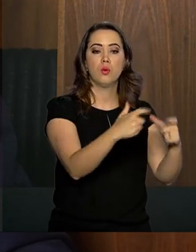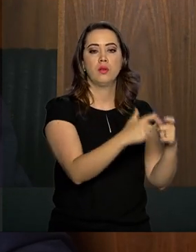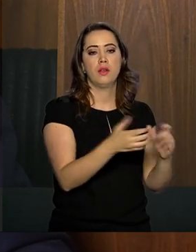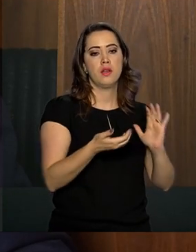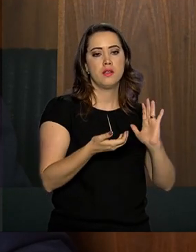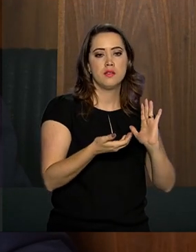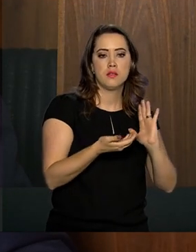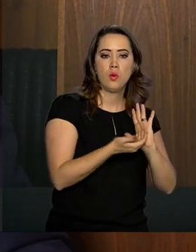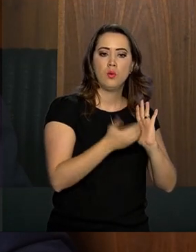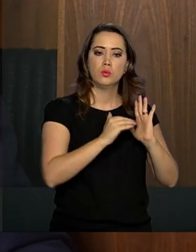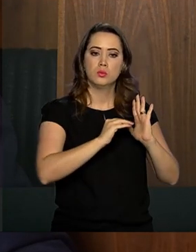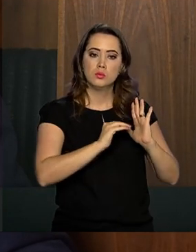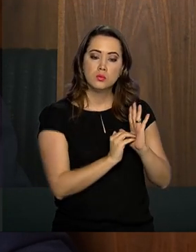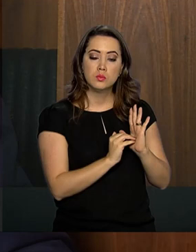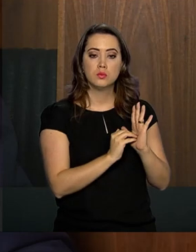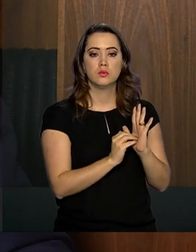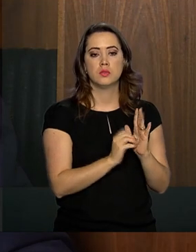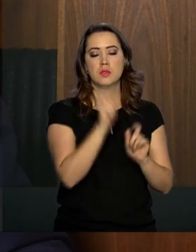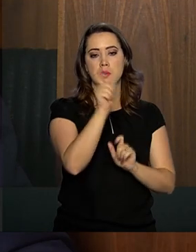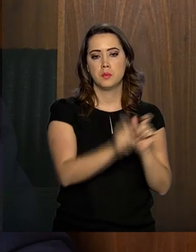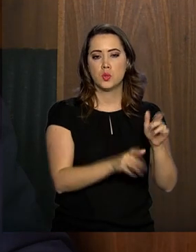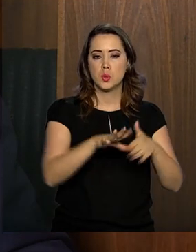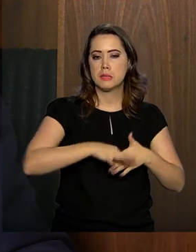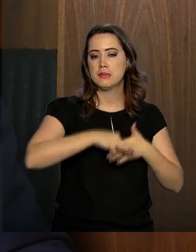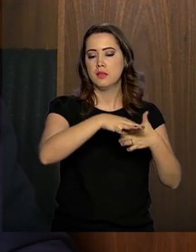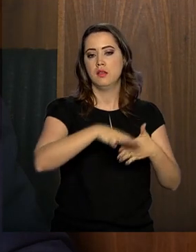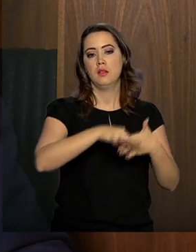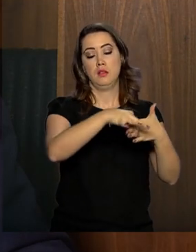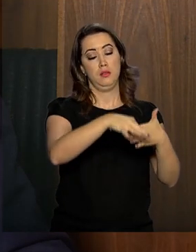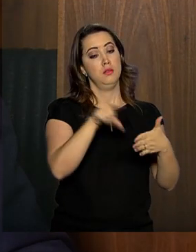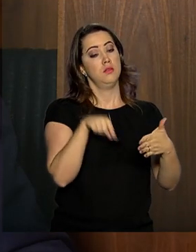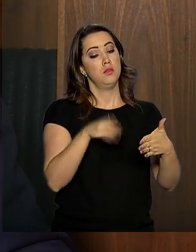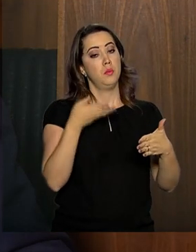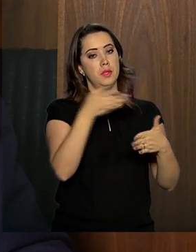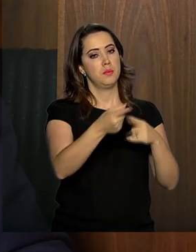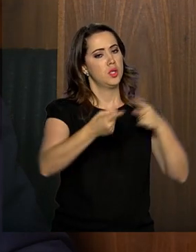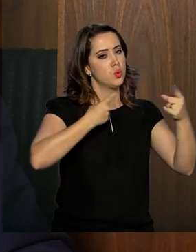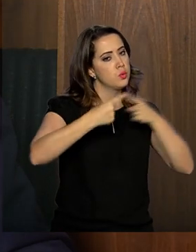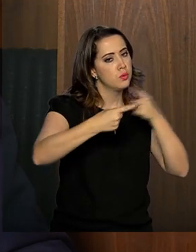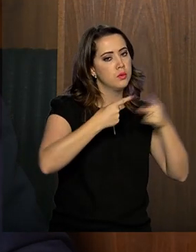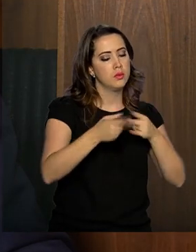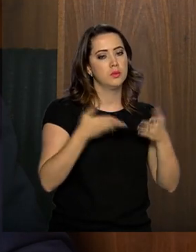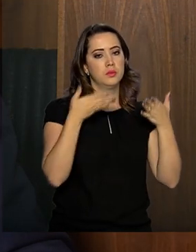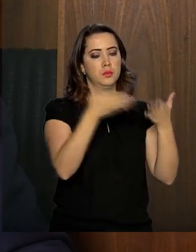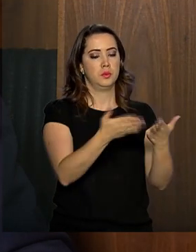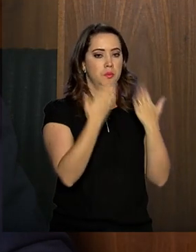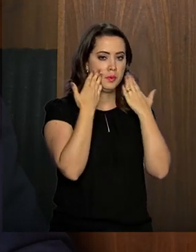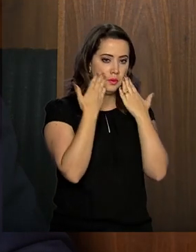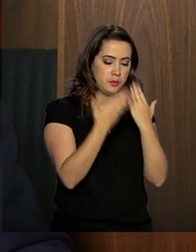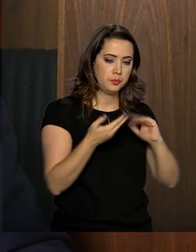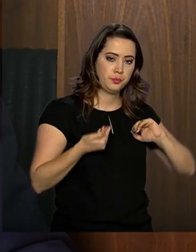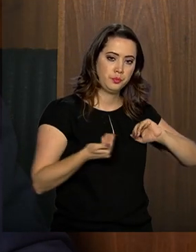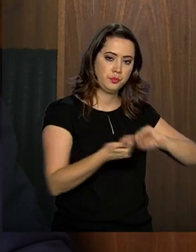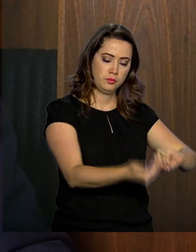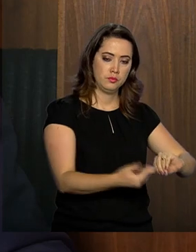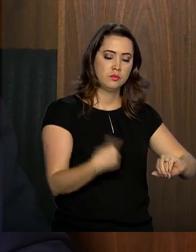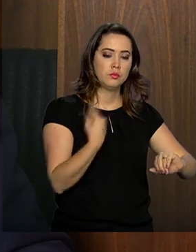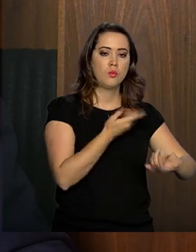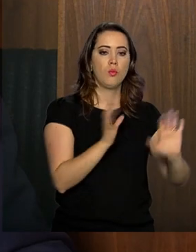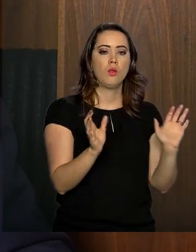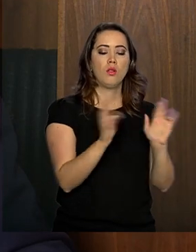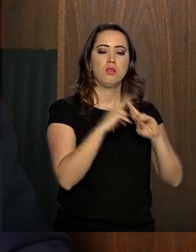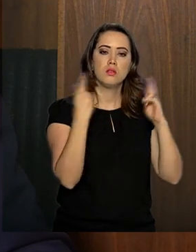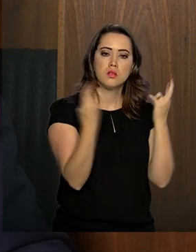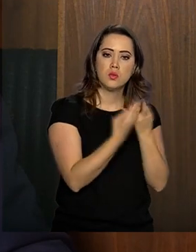vamos visitar os formadores de opinião, vamos participar dos debates que serão promovidos pelo Congresso Nacional, nas audiências